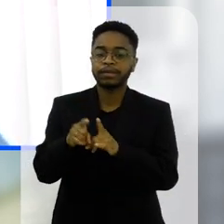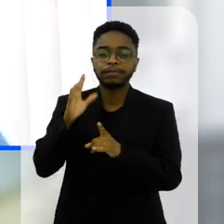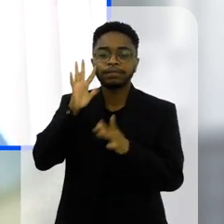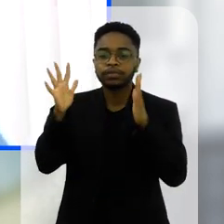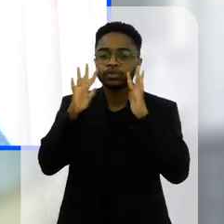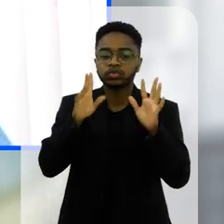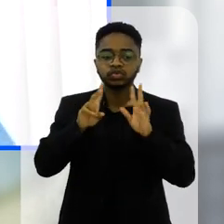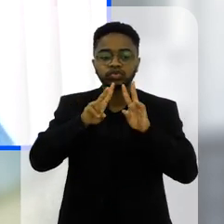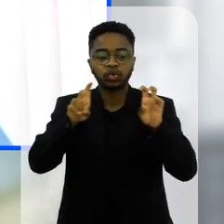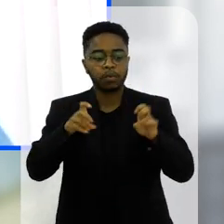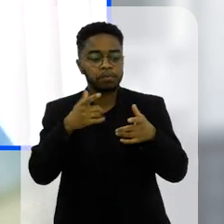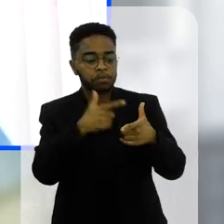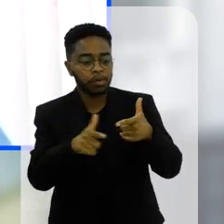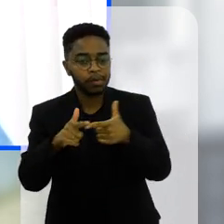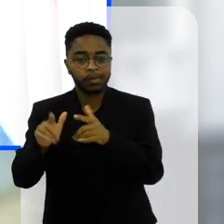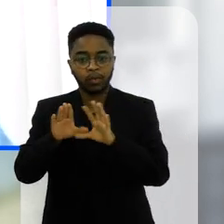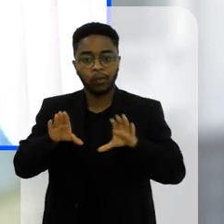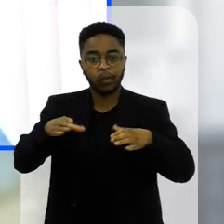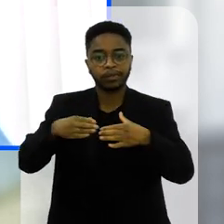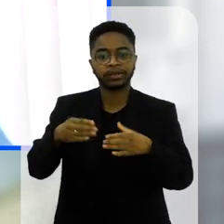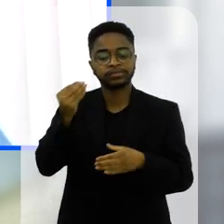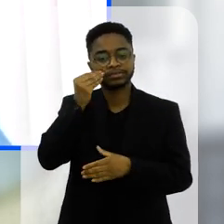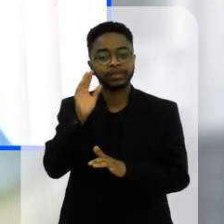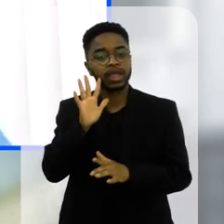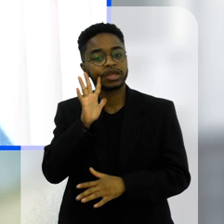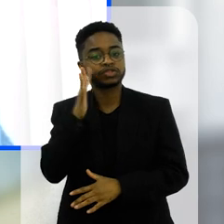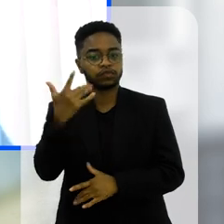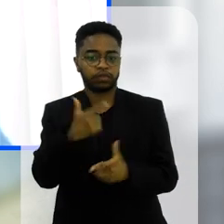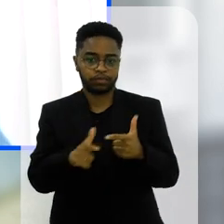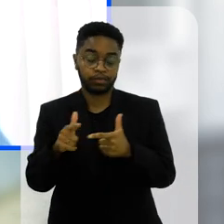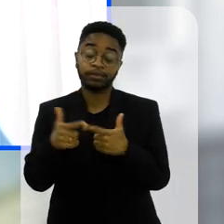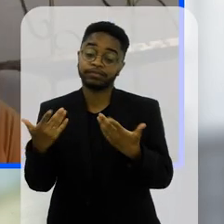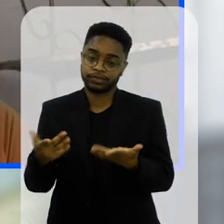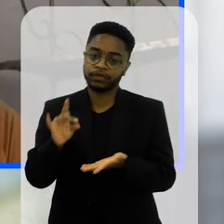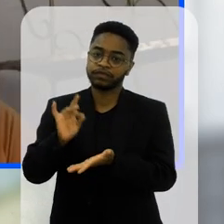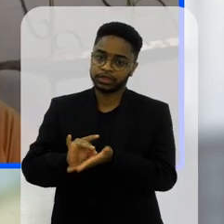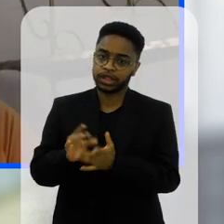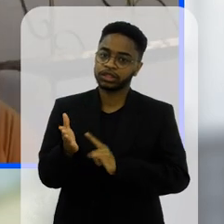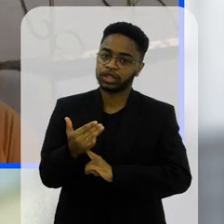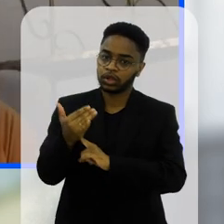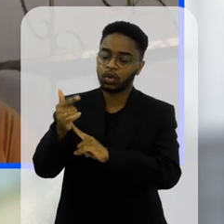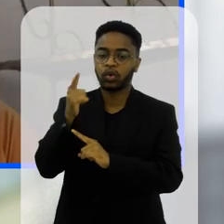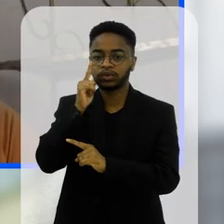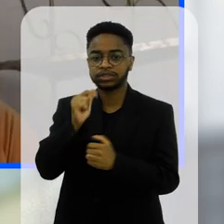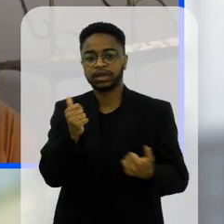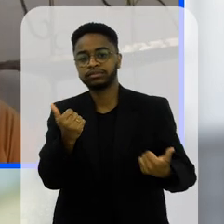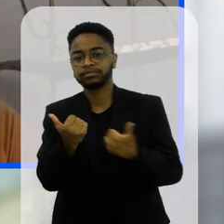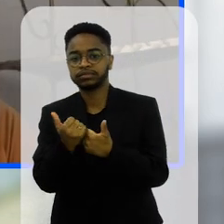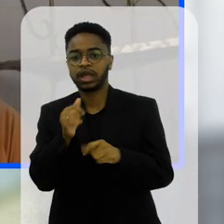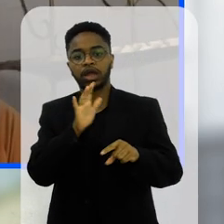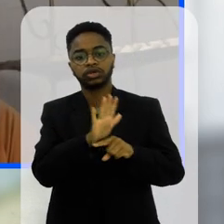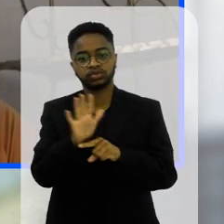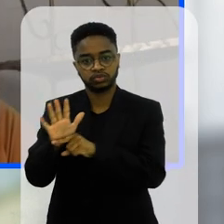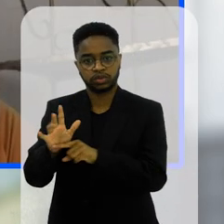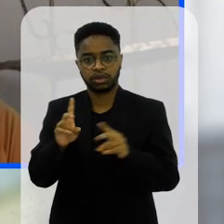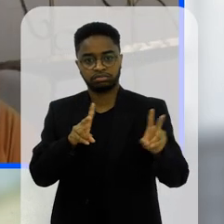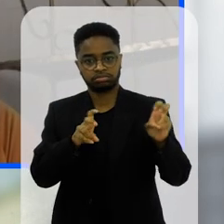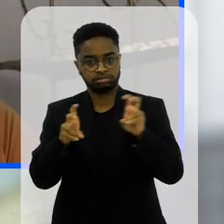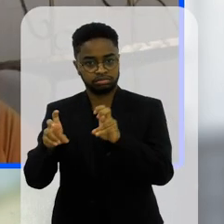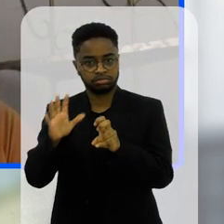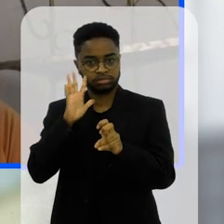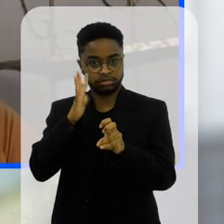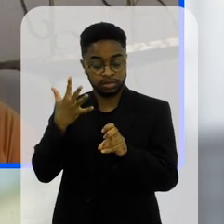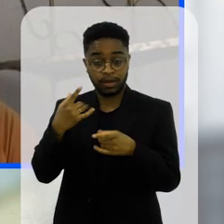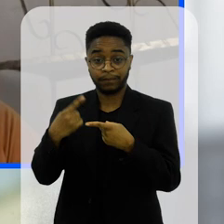da sua comunidade que ele pense em trazer soluções para esses problemas e aí sim a tecnologia ela vem em suporte a essas soluções